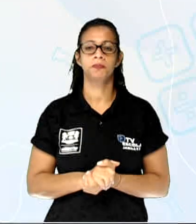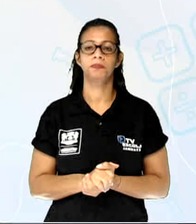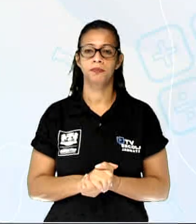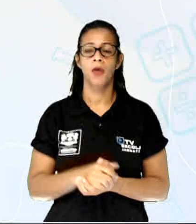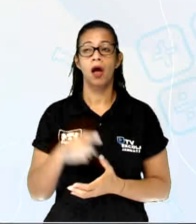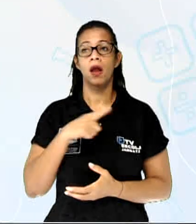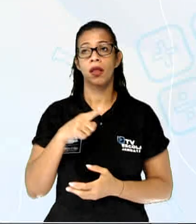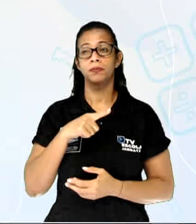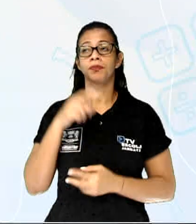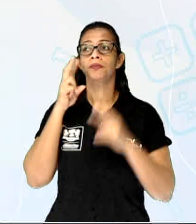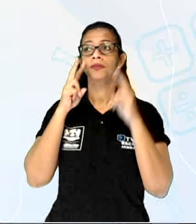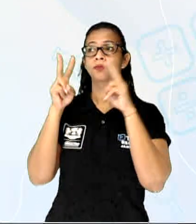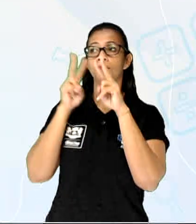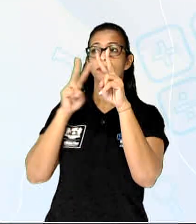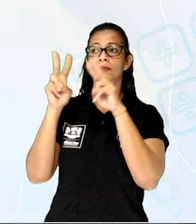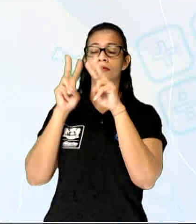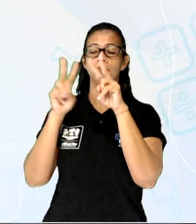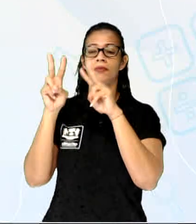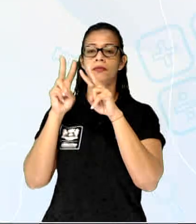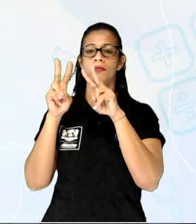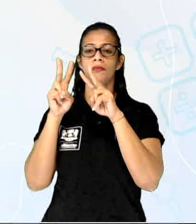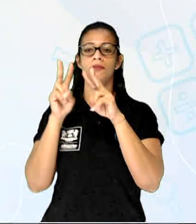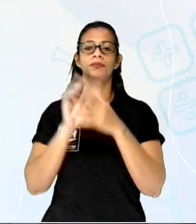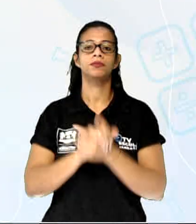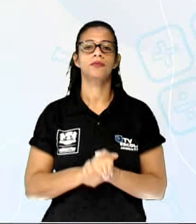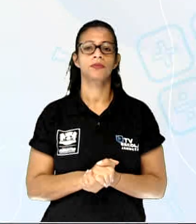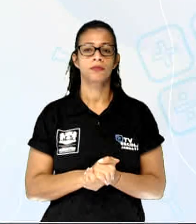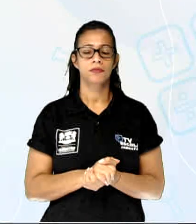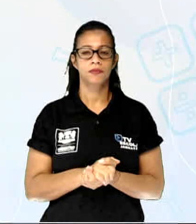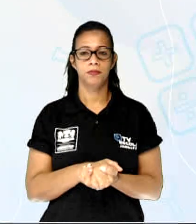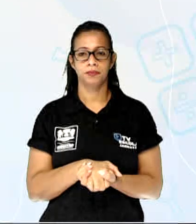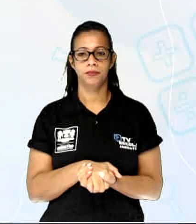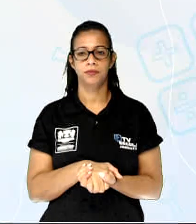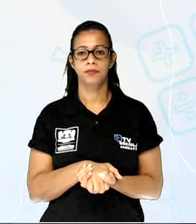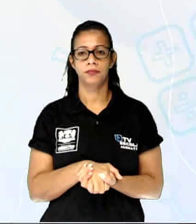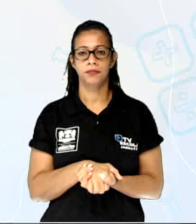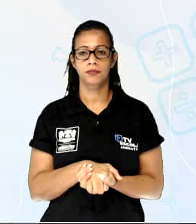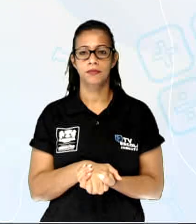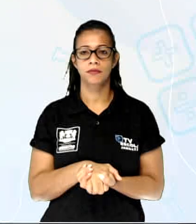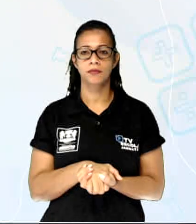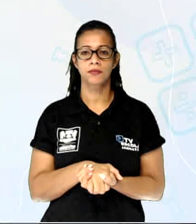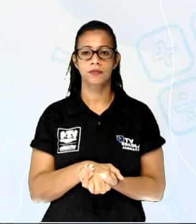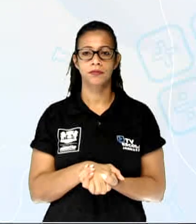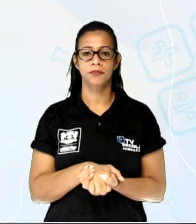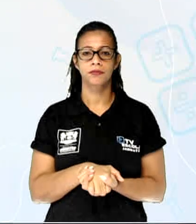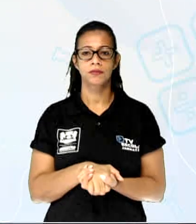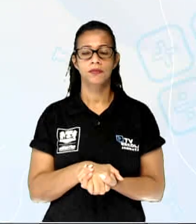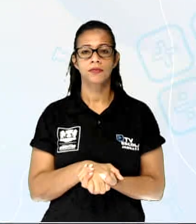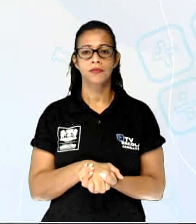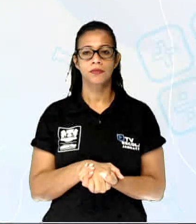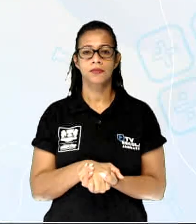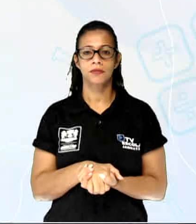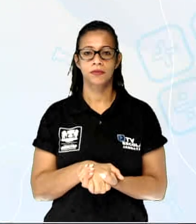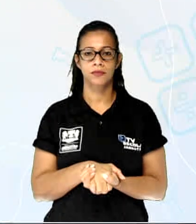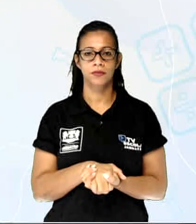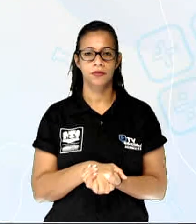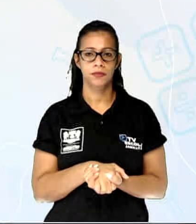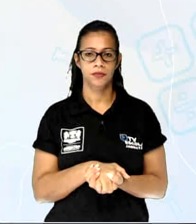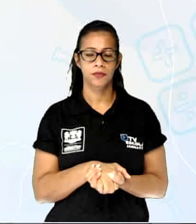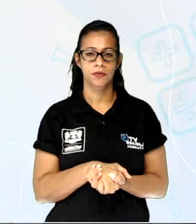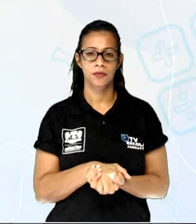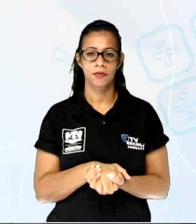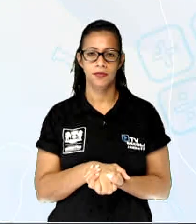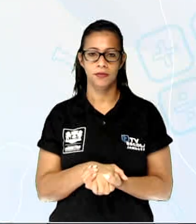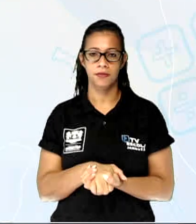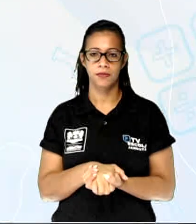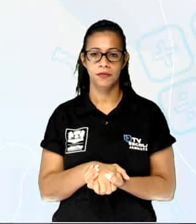para vocês do plano urbano, de parte do plano urbano da cidade do Rio de Janeiro. O mapa ficou um pouquinho desfocado,